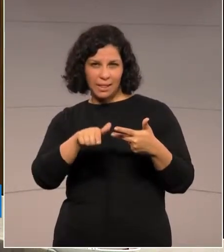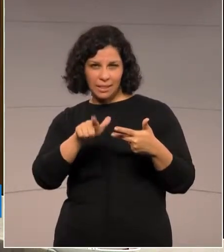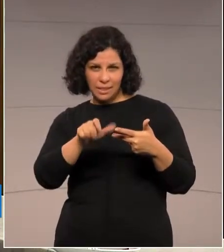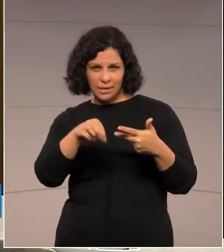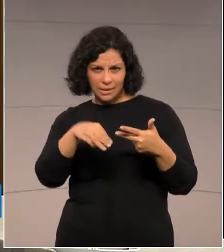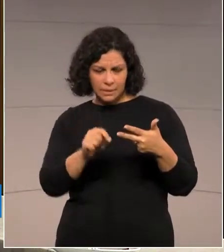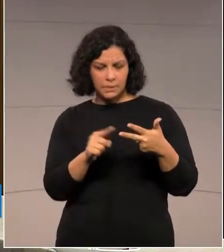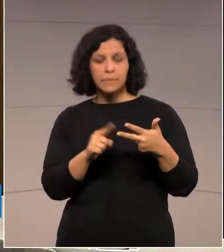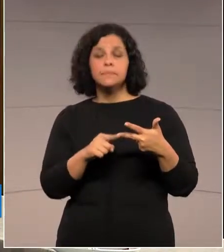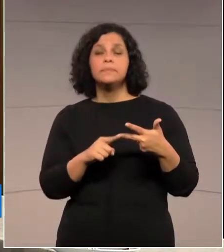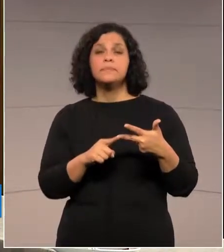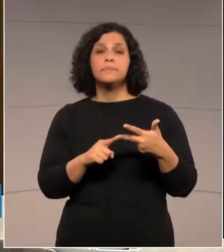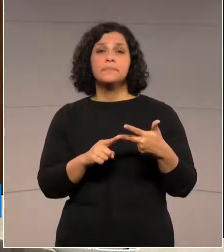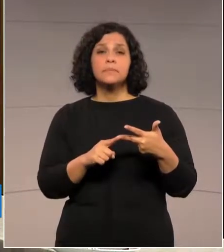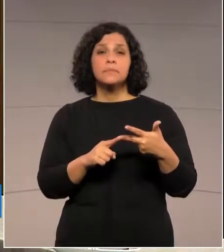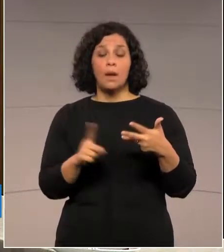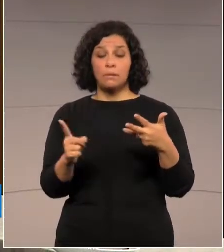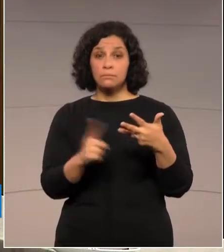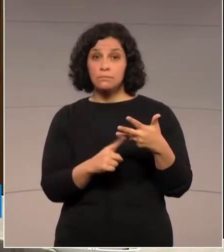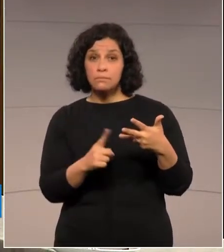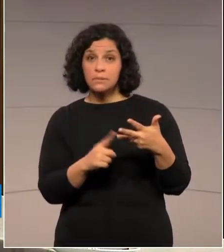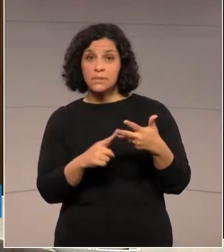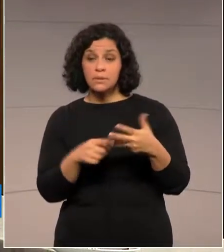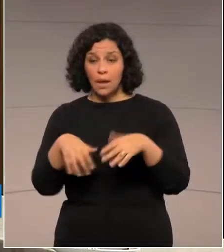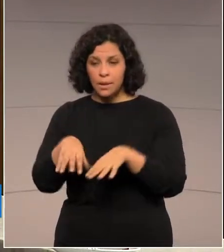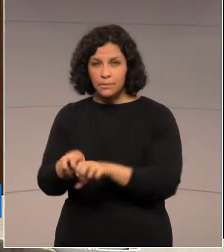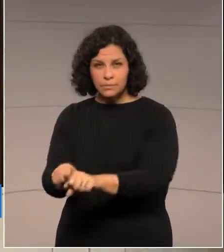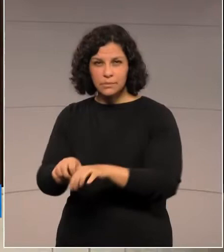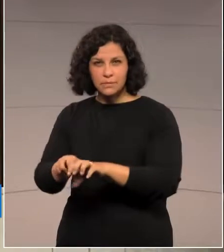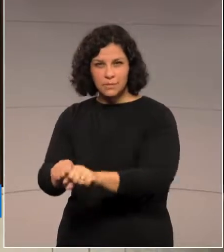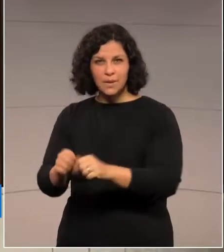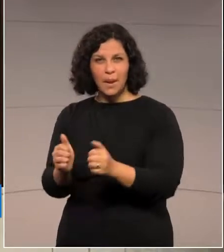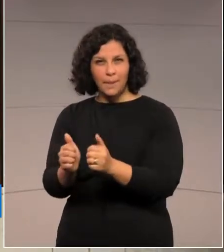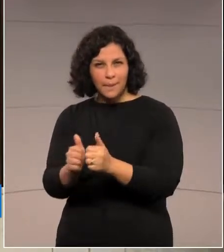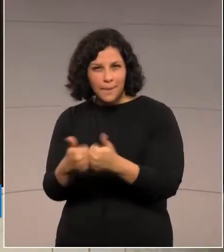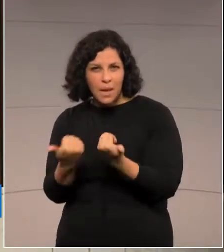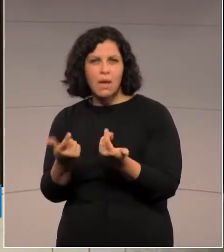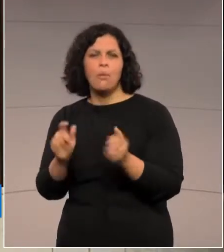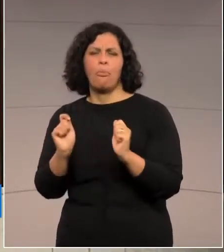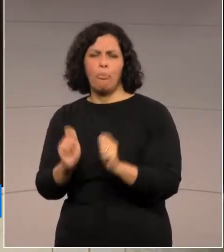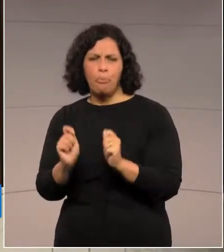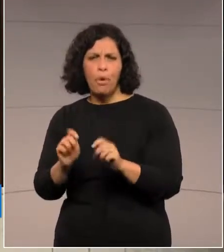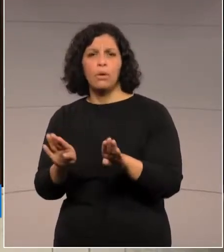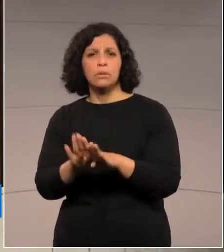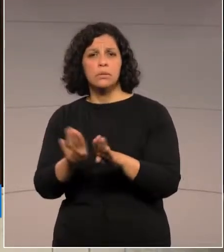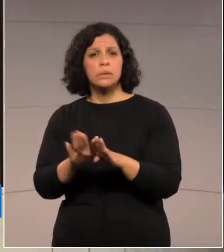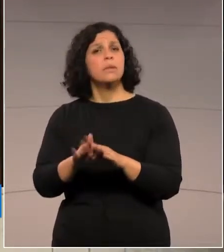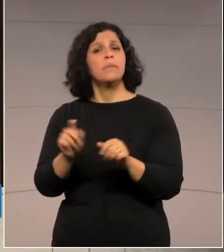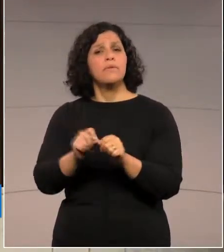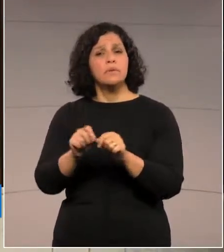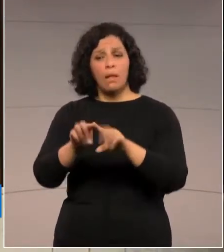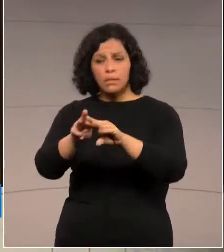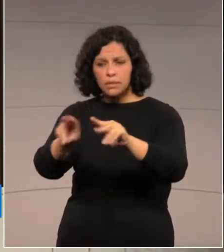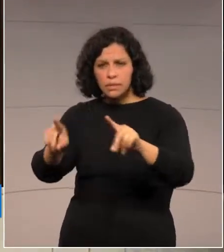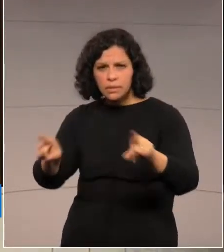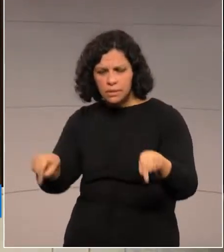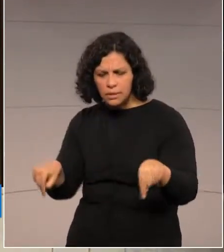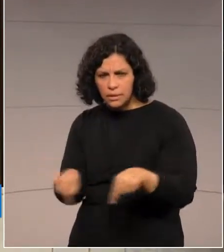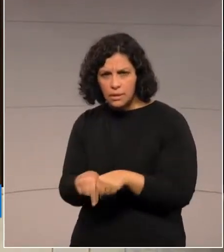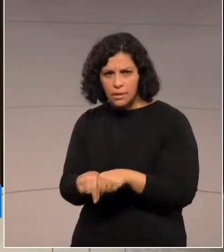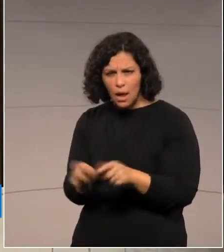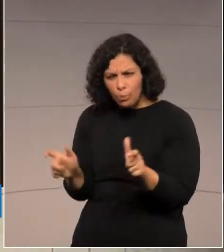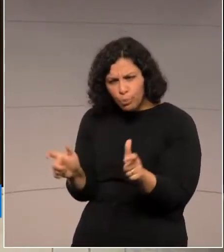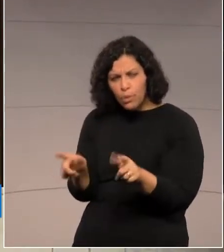embutidos, pode produzir panificados, pode transformar a sua pequena propriedade